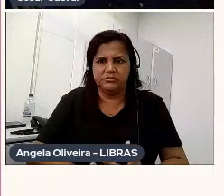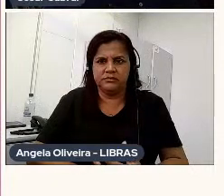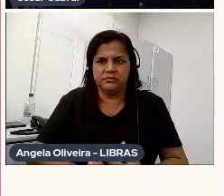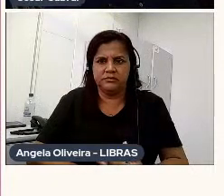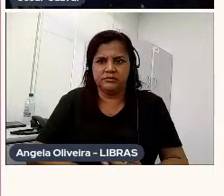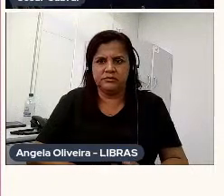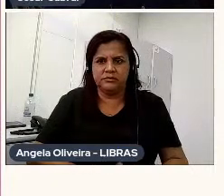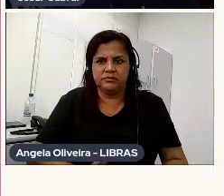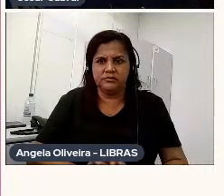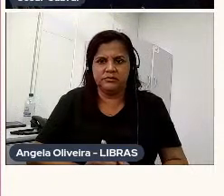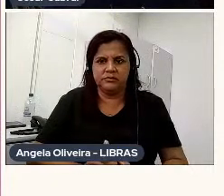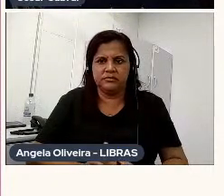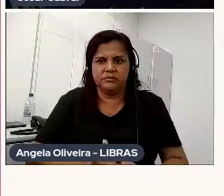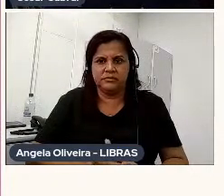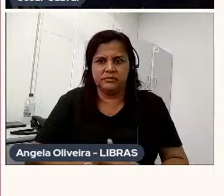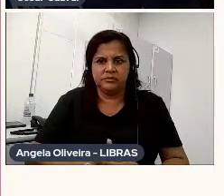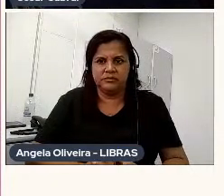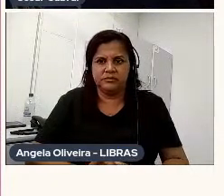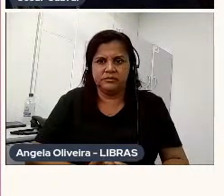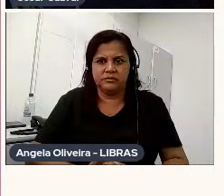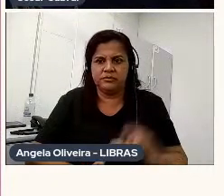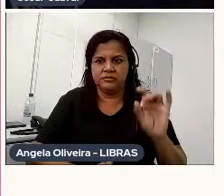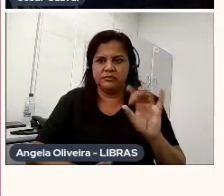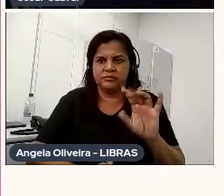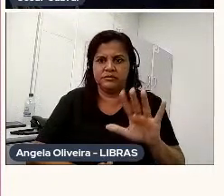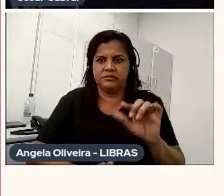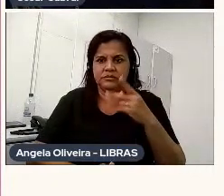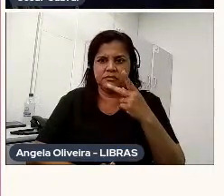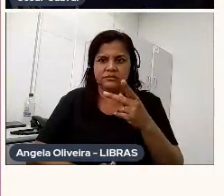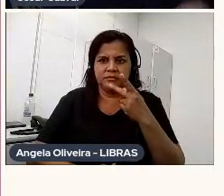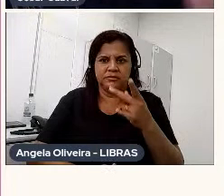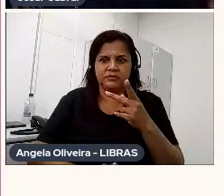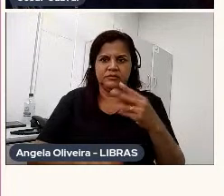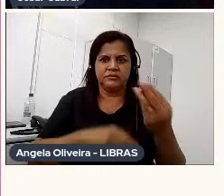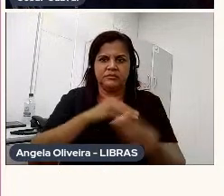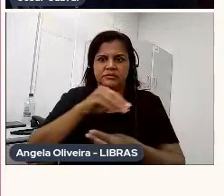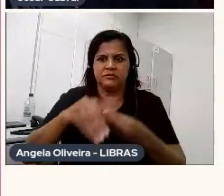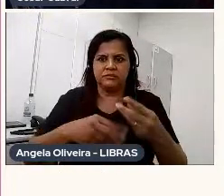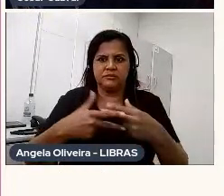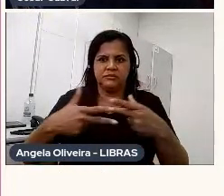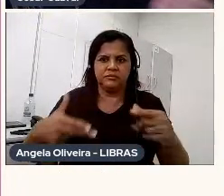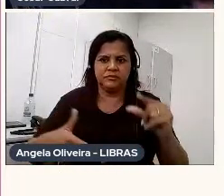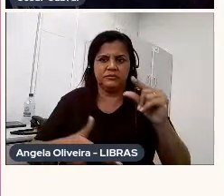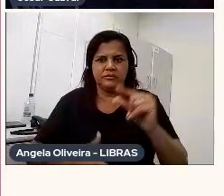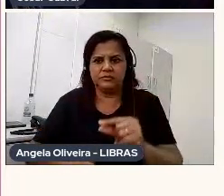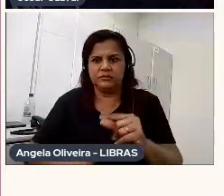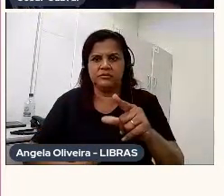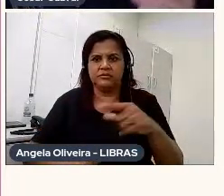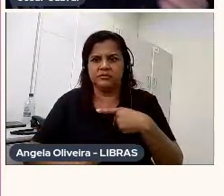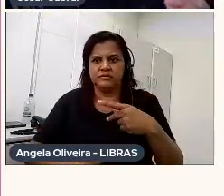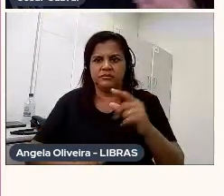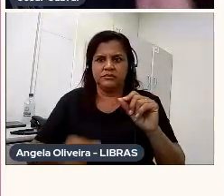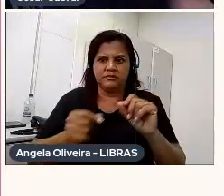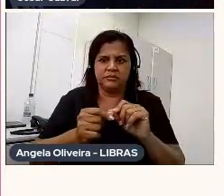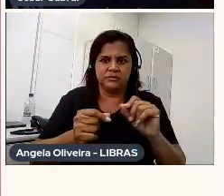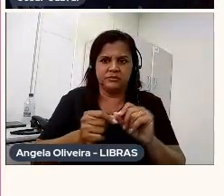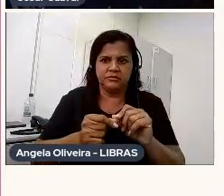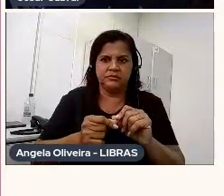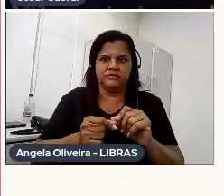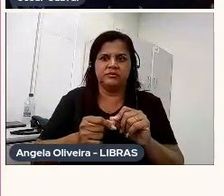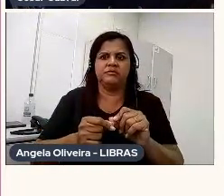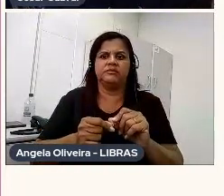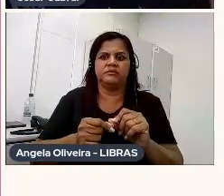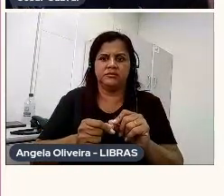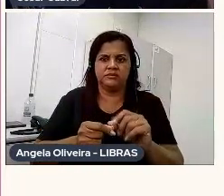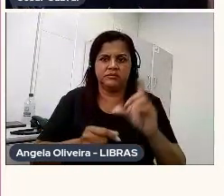Bem, era só, como eu disse, tá meio misturado, tem umas coisinhas de curto, umas coisas que a gente fez com o Renato Aragão, essa, essa,